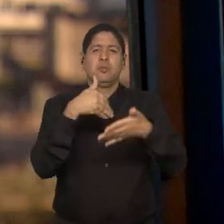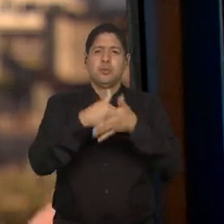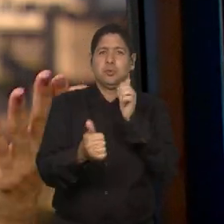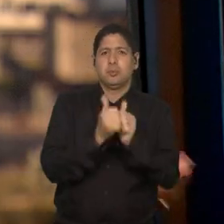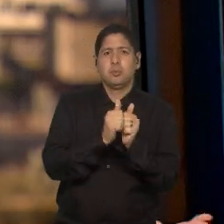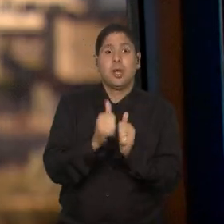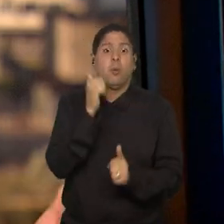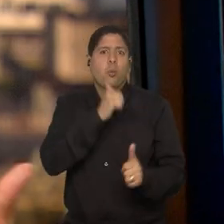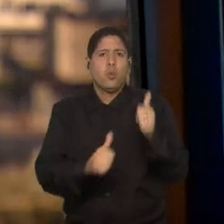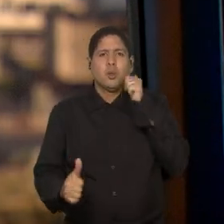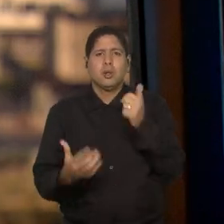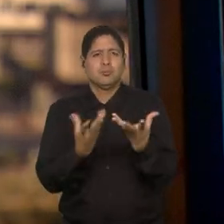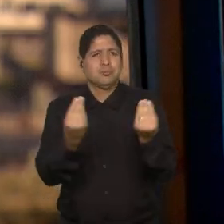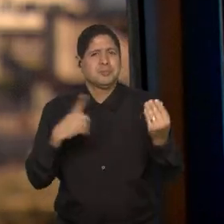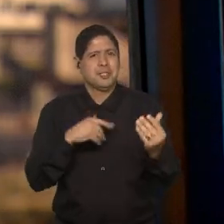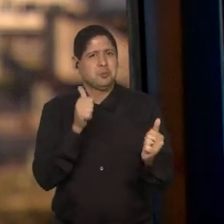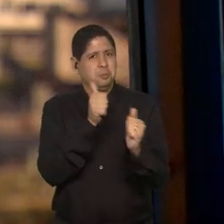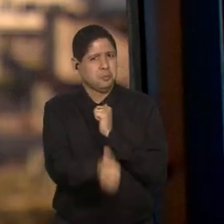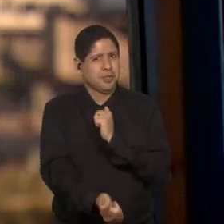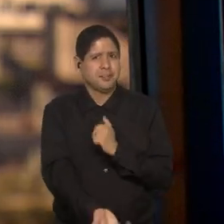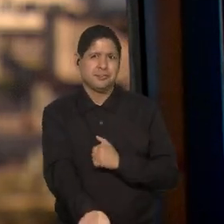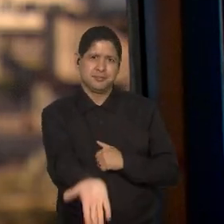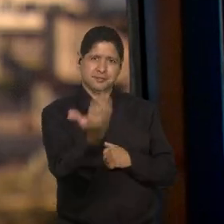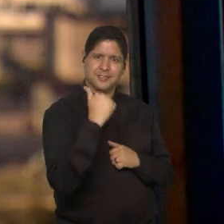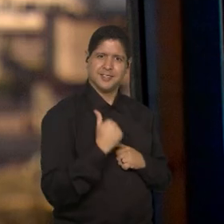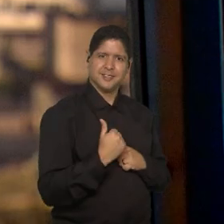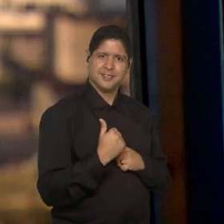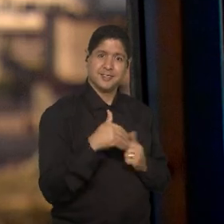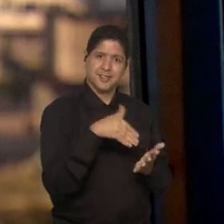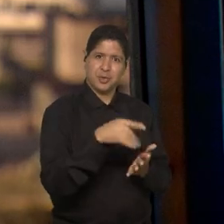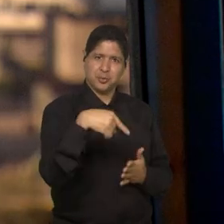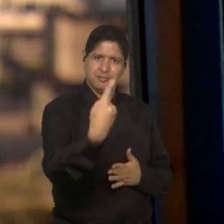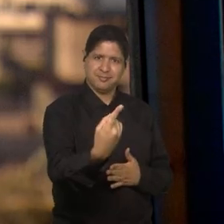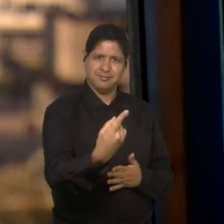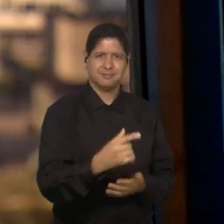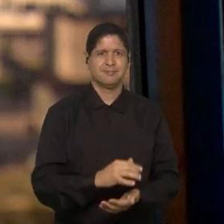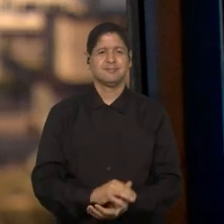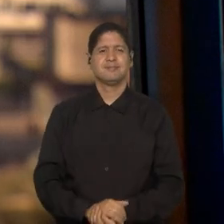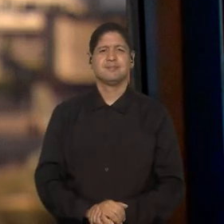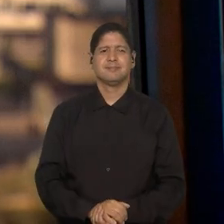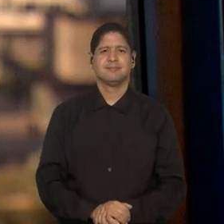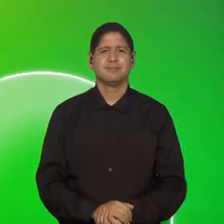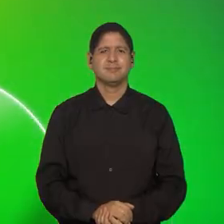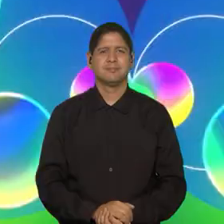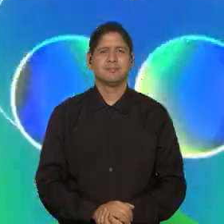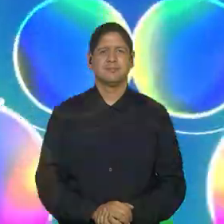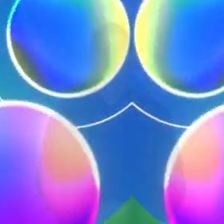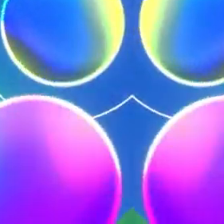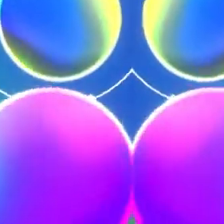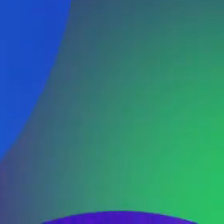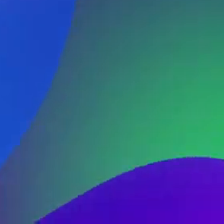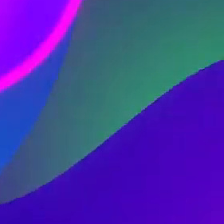feminino, de mulheres no esporte. Simbora. Até a próxima. Tchau.